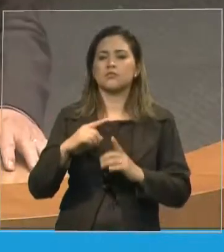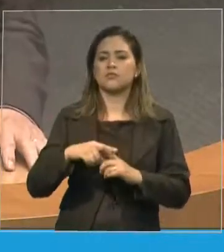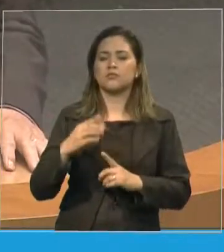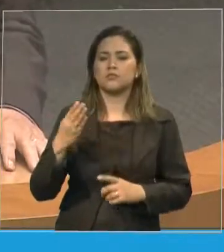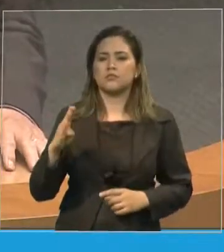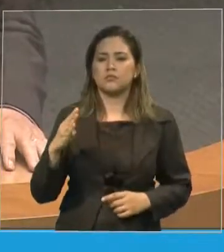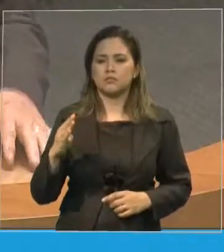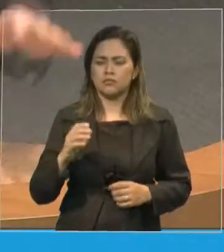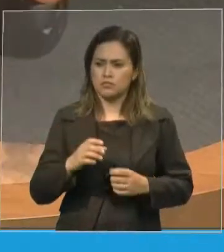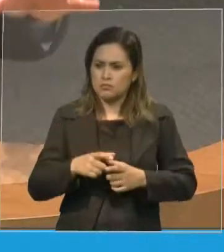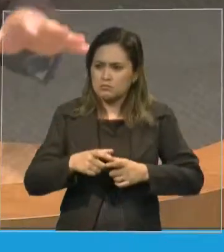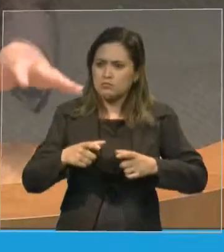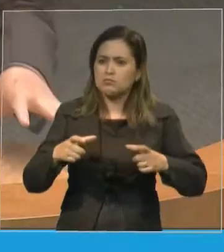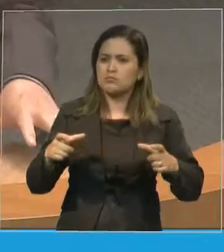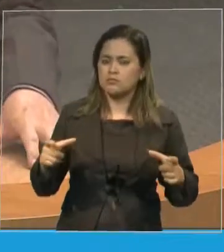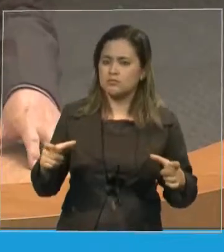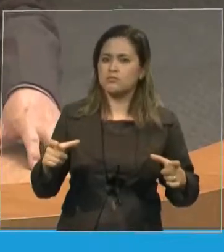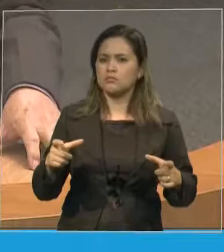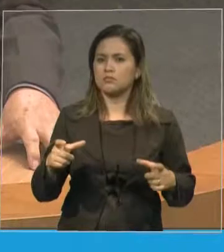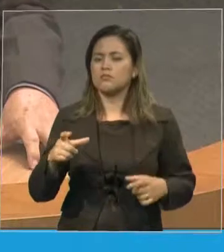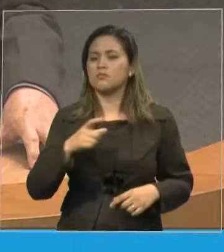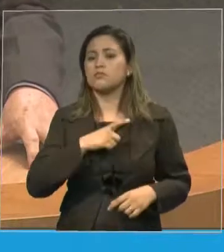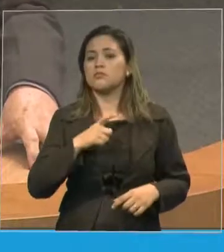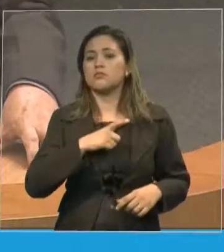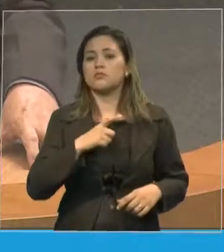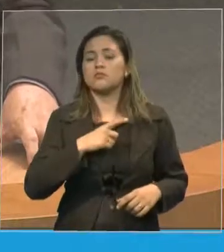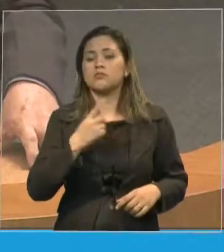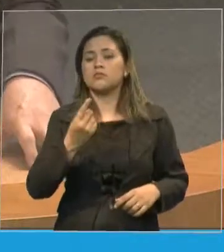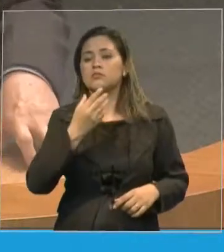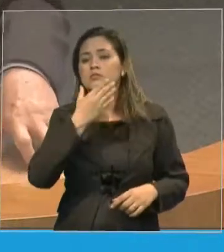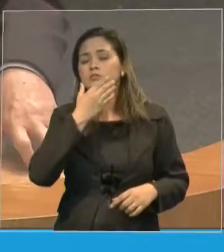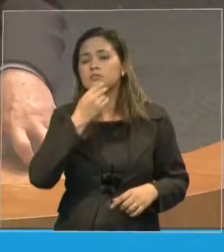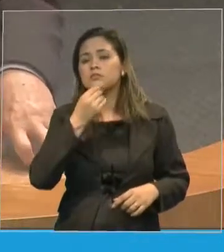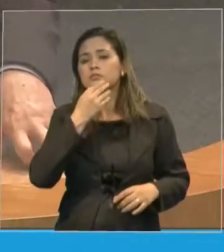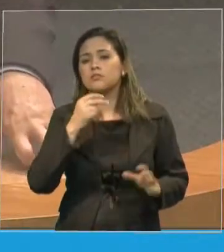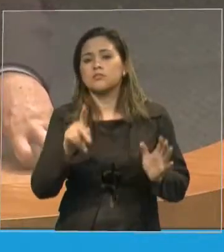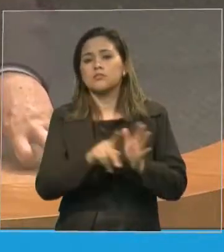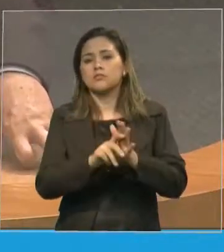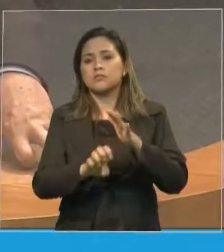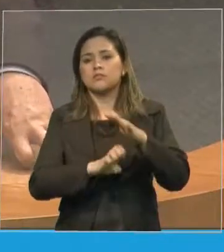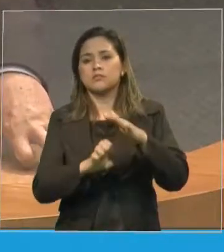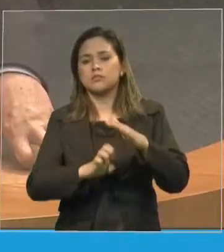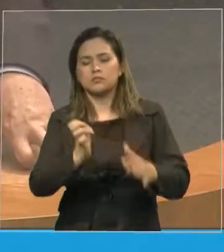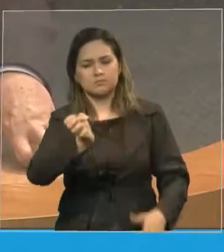grande e tinha um empresário muito rico e esse empresário